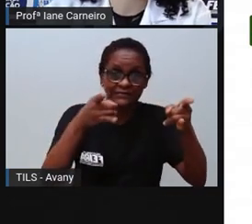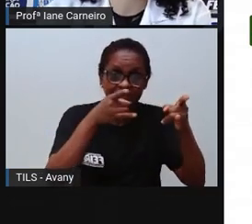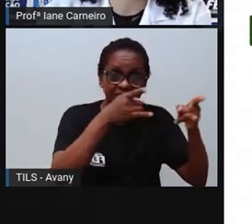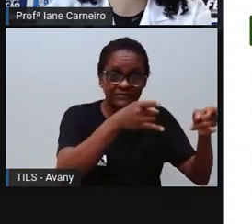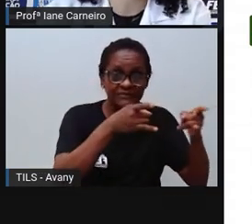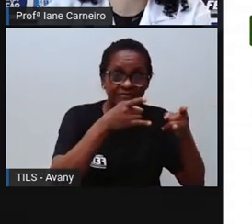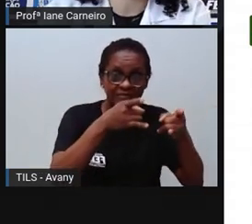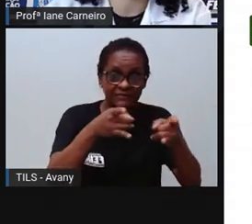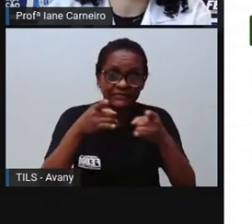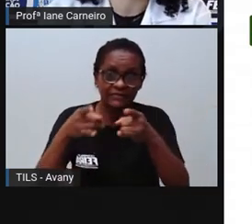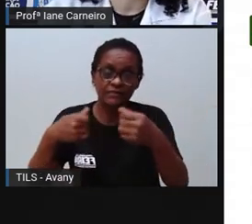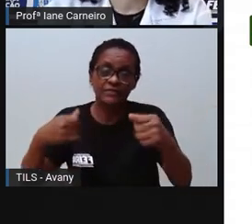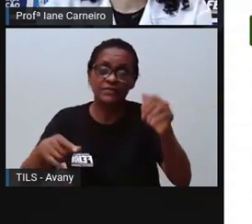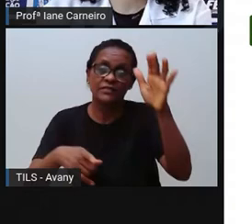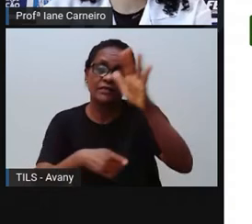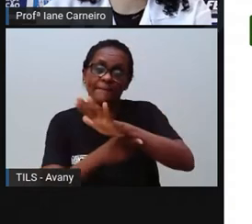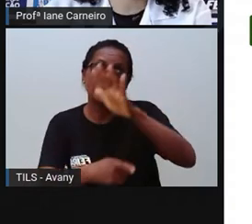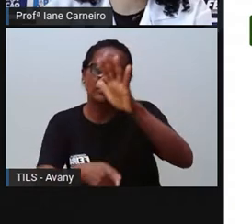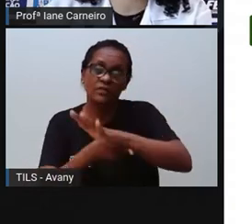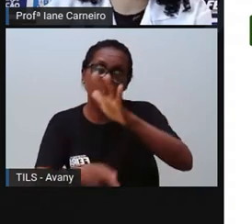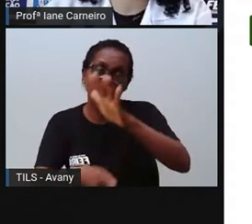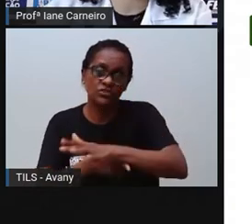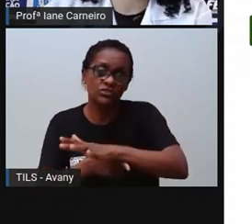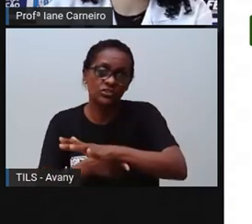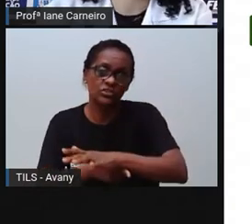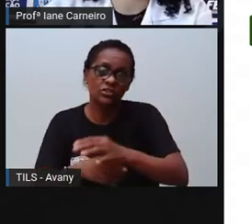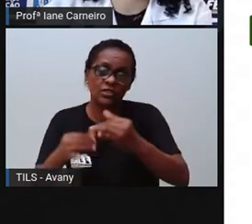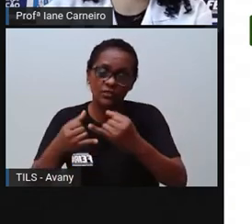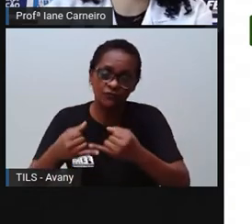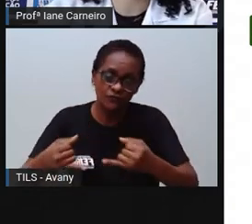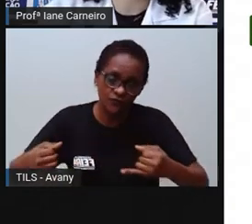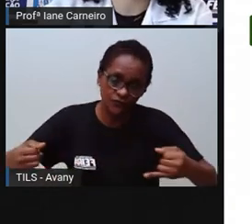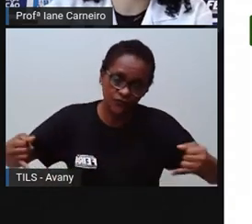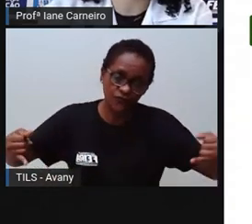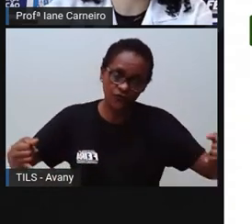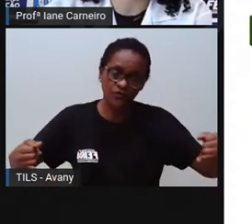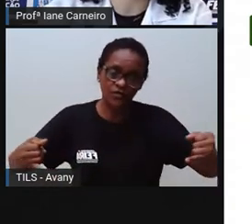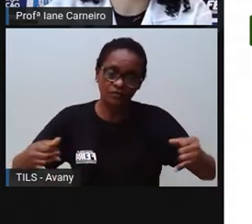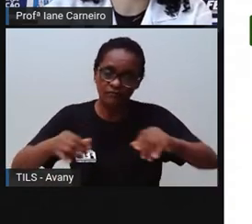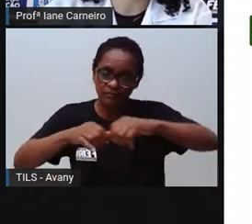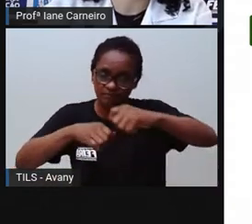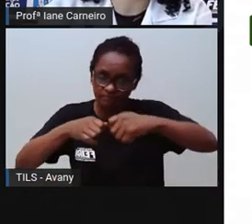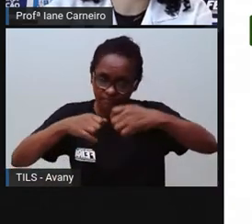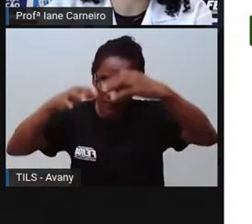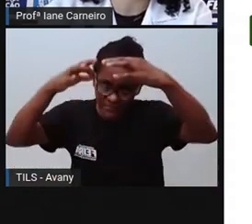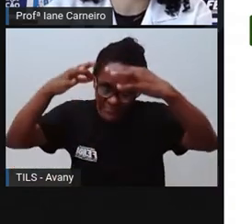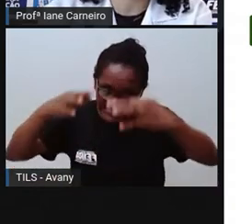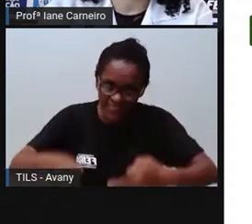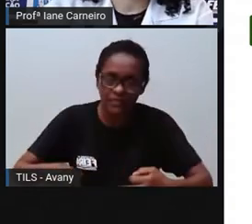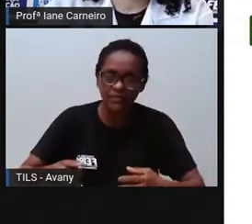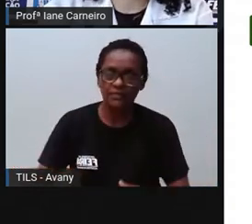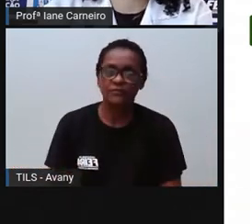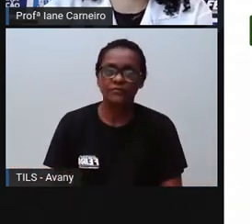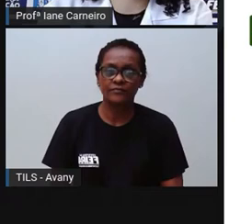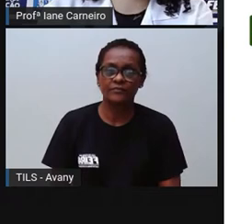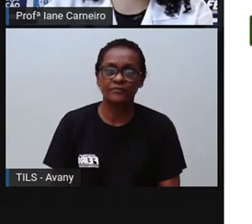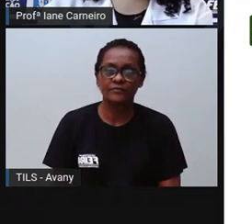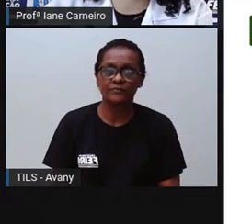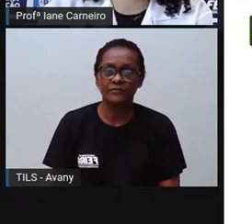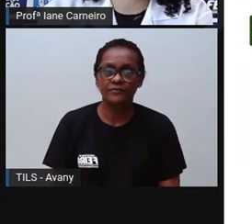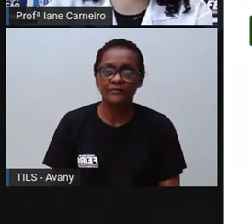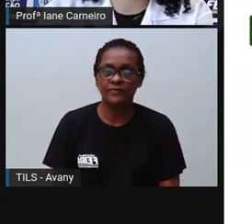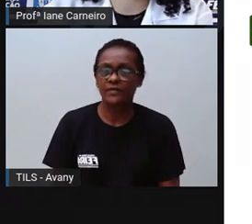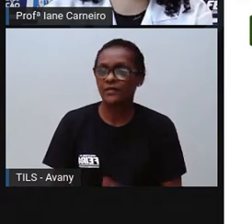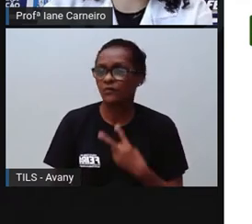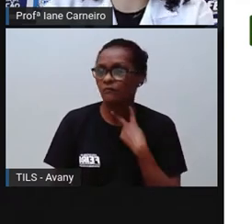estar protegidas, e os fios devem estar presos e recolhidos, o que quer dizer isso, ó, as tomadas